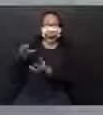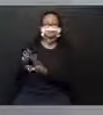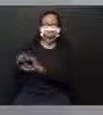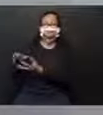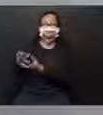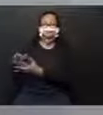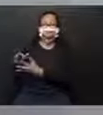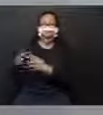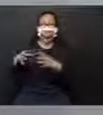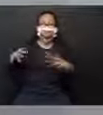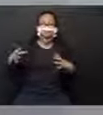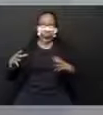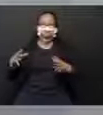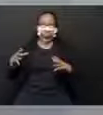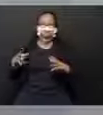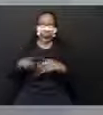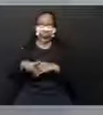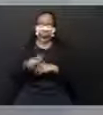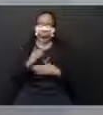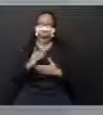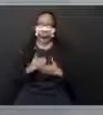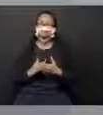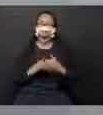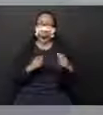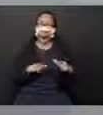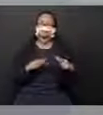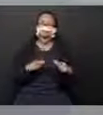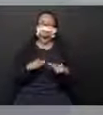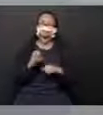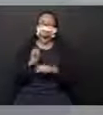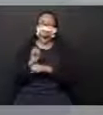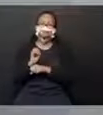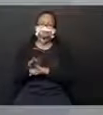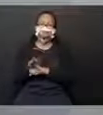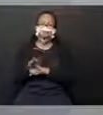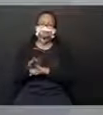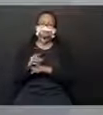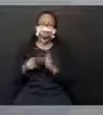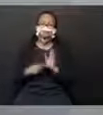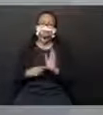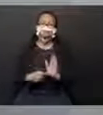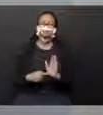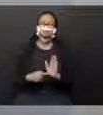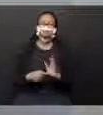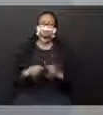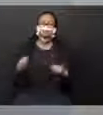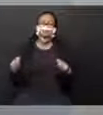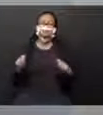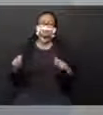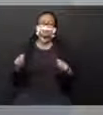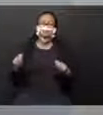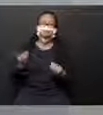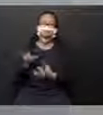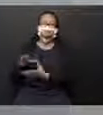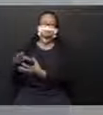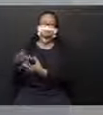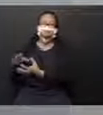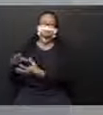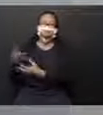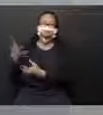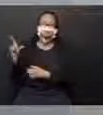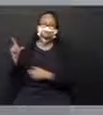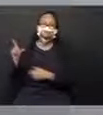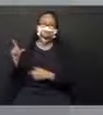todas as posições que as lanternas aparecem. Quando que a sombra fica menor? Quando ela está em